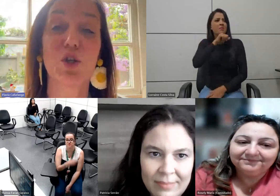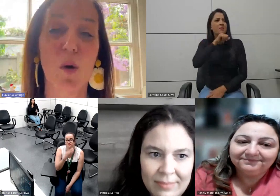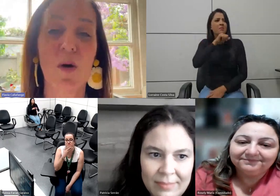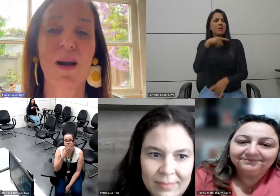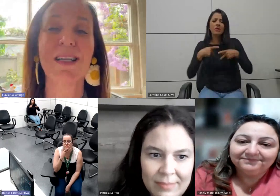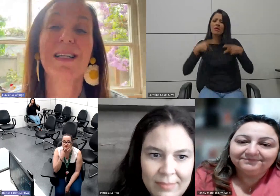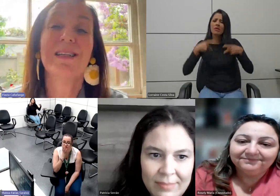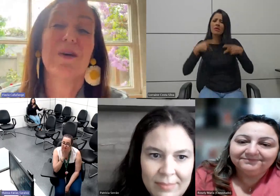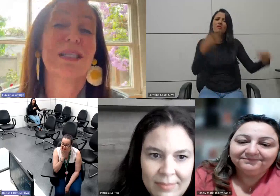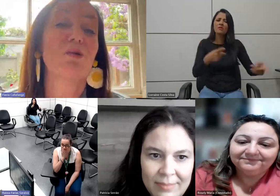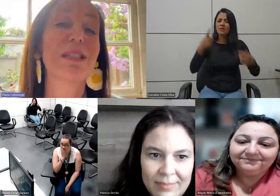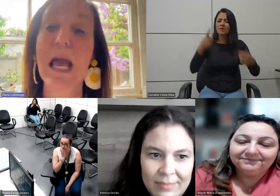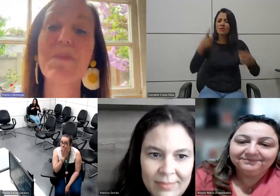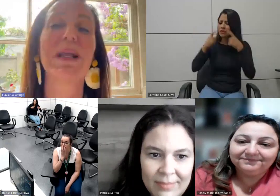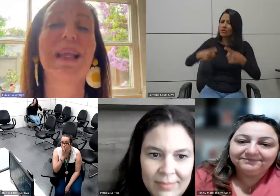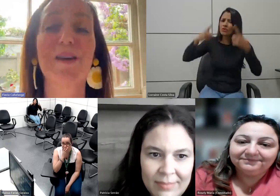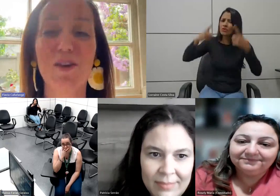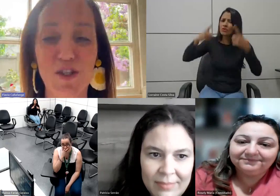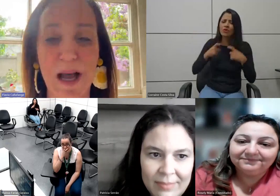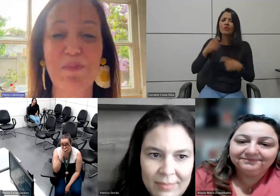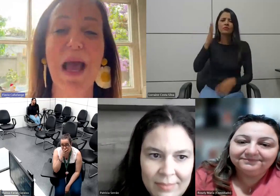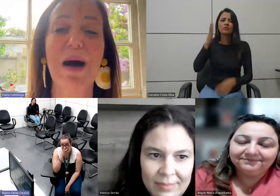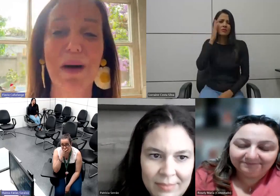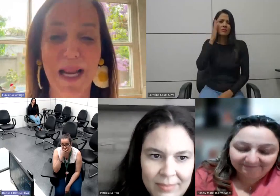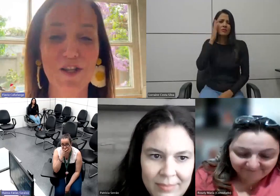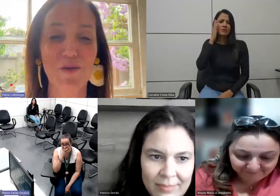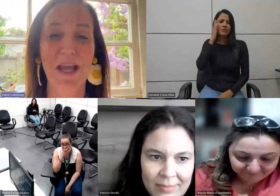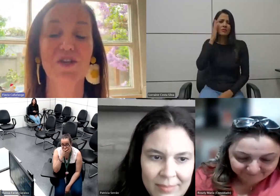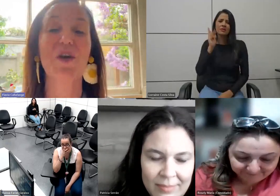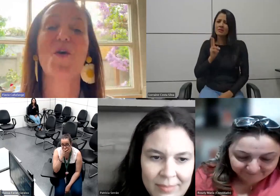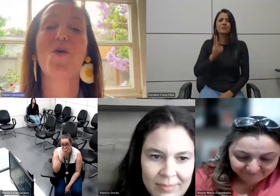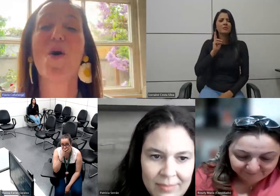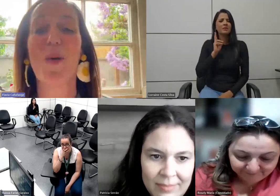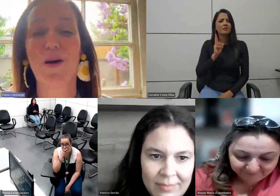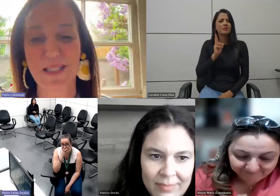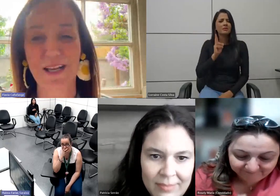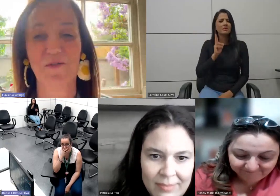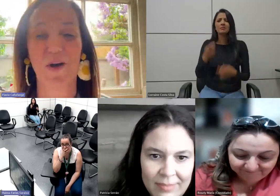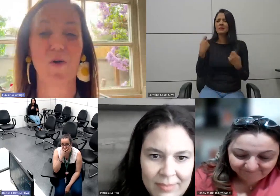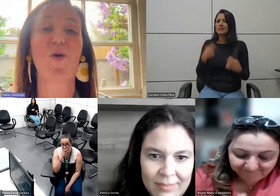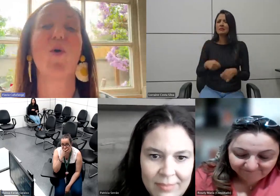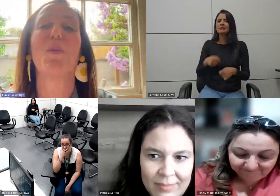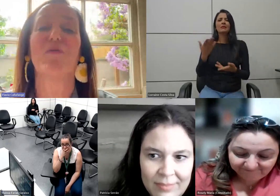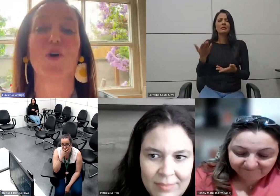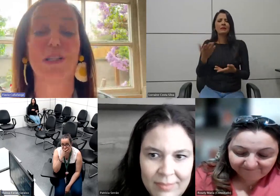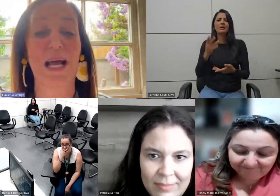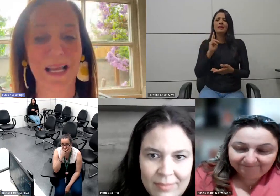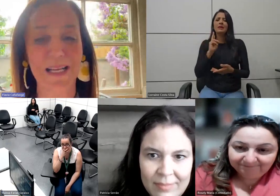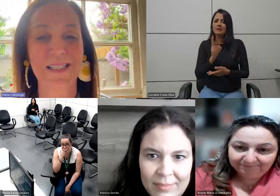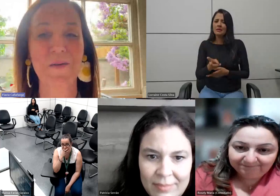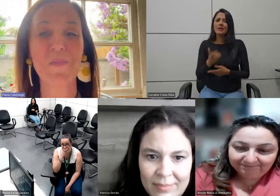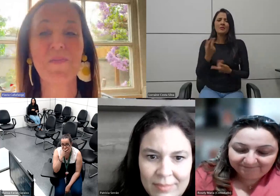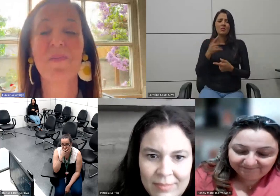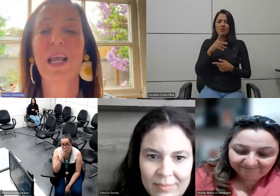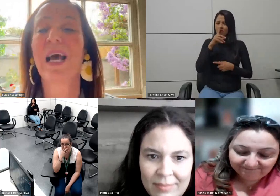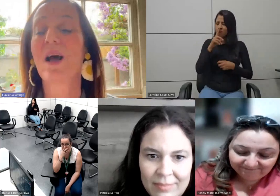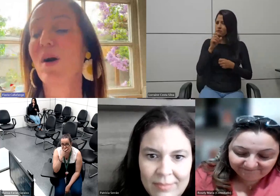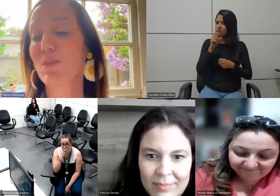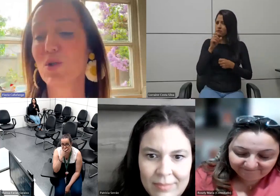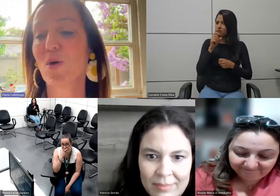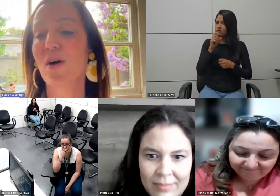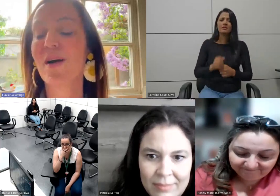convido a chorar então assim eu sempre tenho que estar permanentemente como a Roseli falou como uma fortaleza